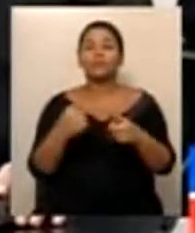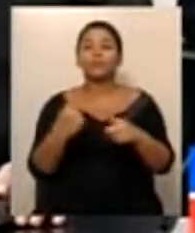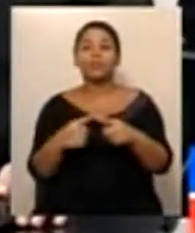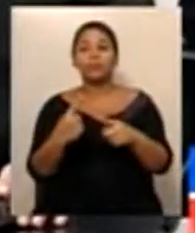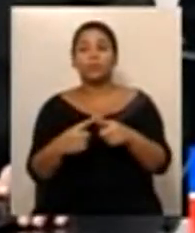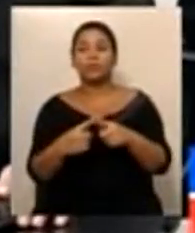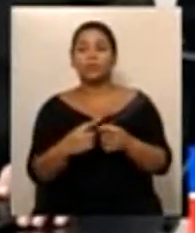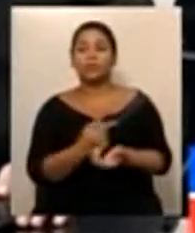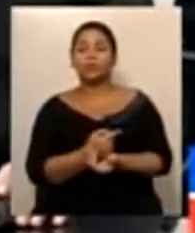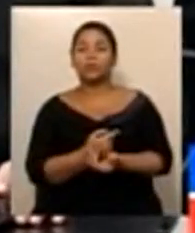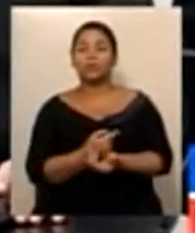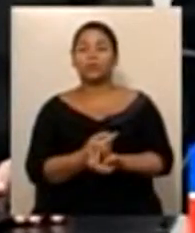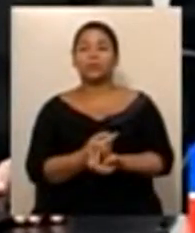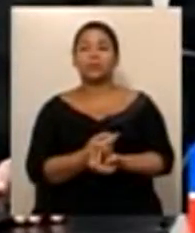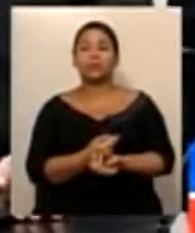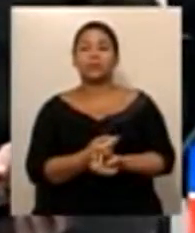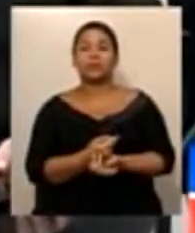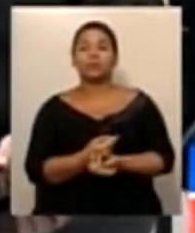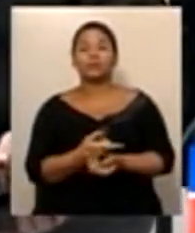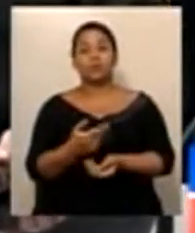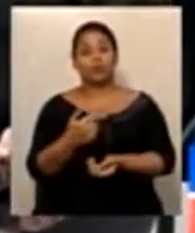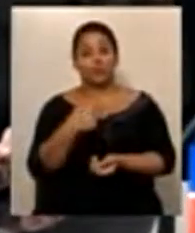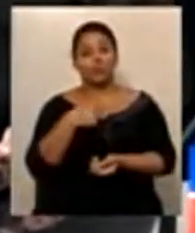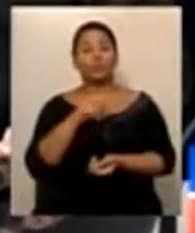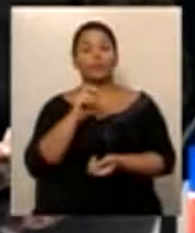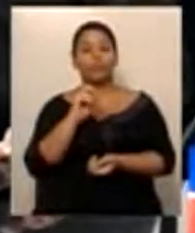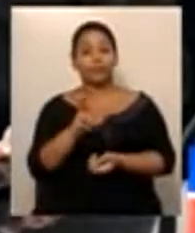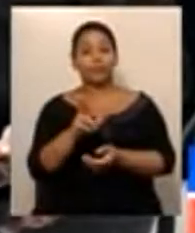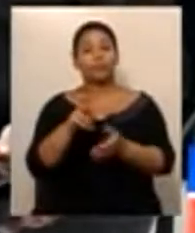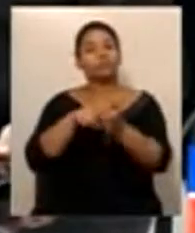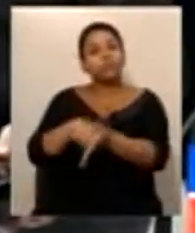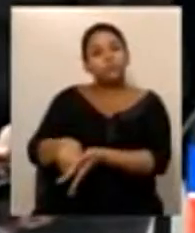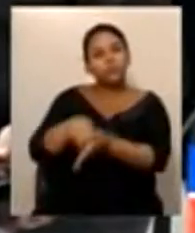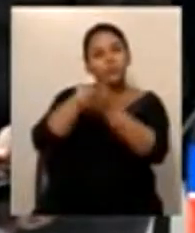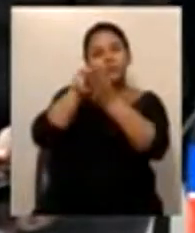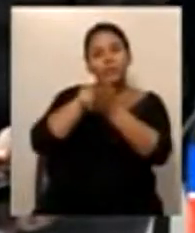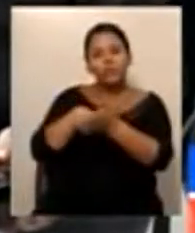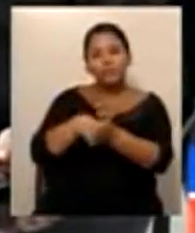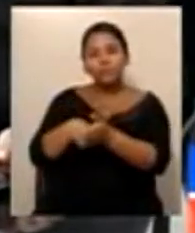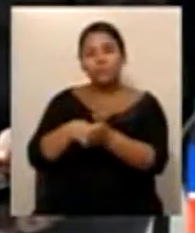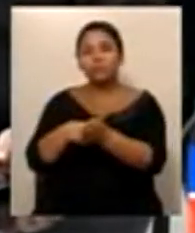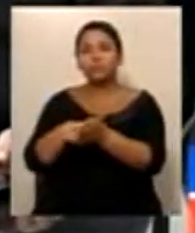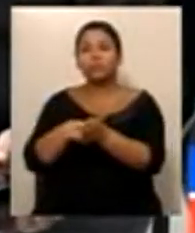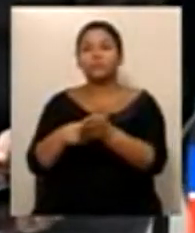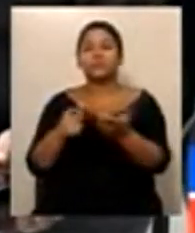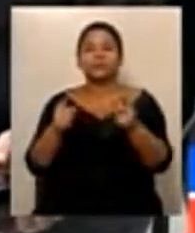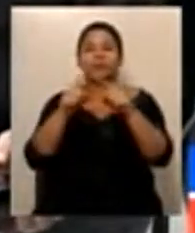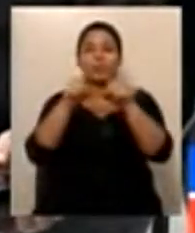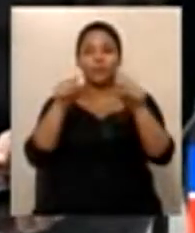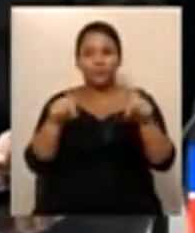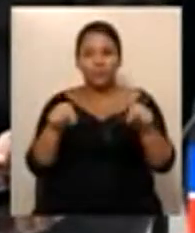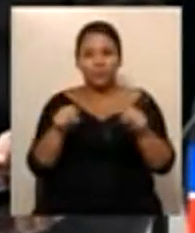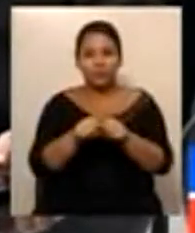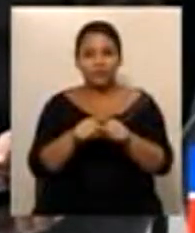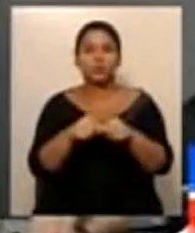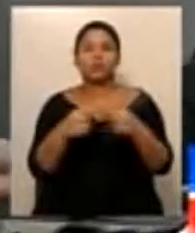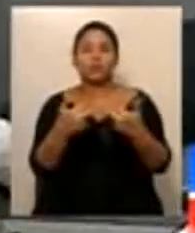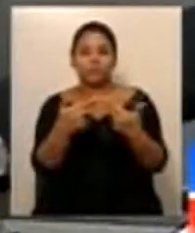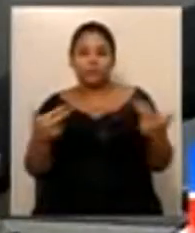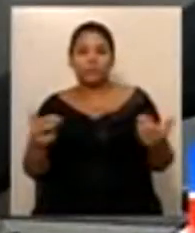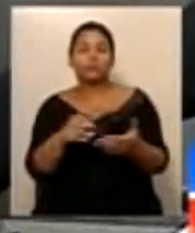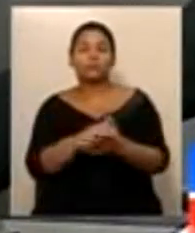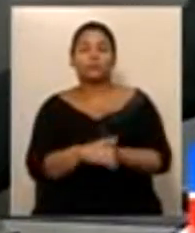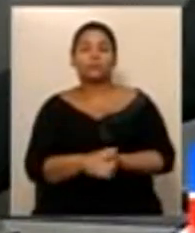tenha conhecimento dos argumentos do Governo do Estado para vetar o projeto de lei de autoria do deputado João José Pereira.